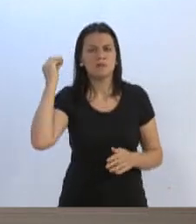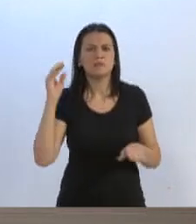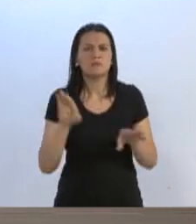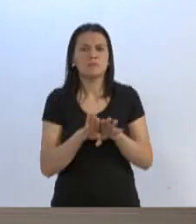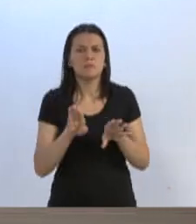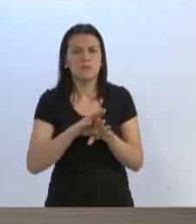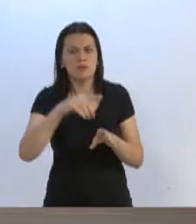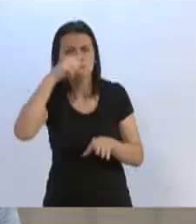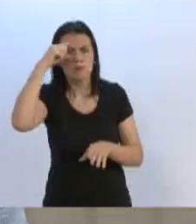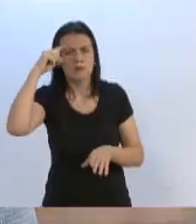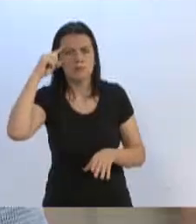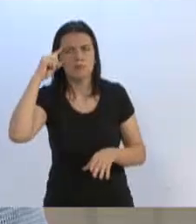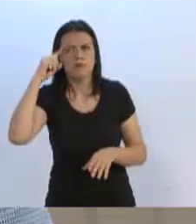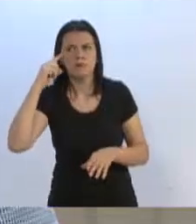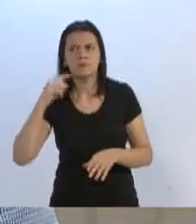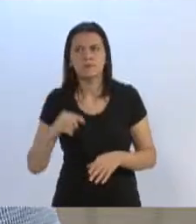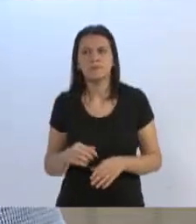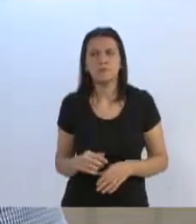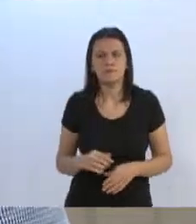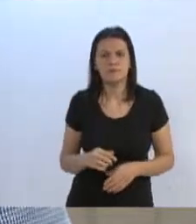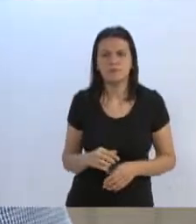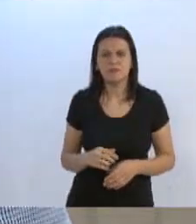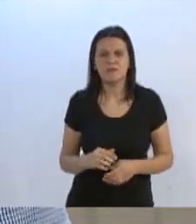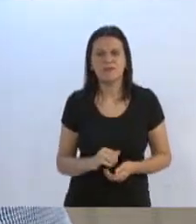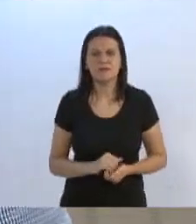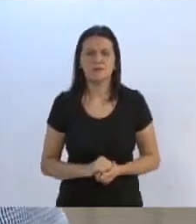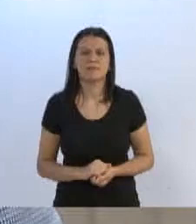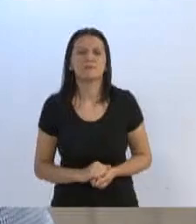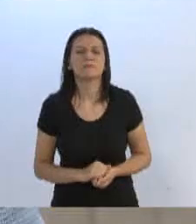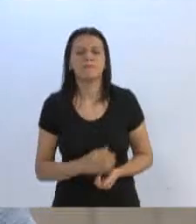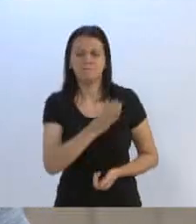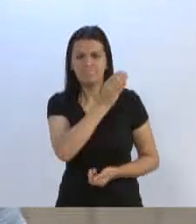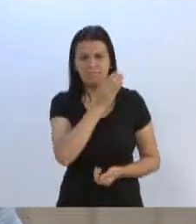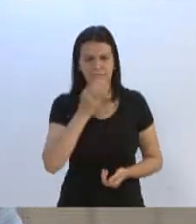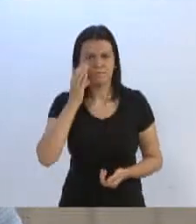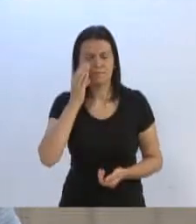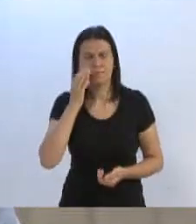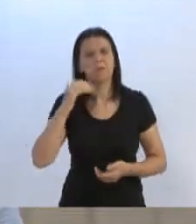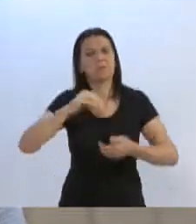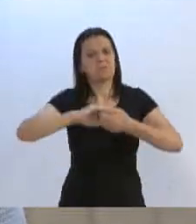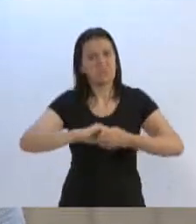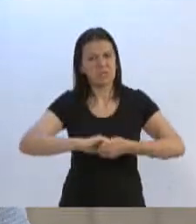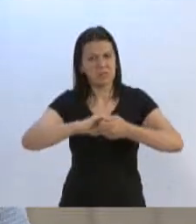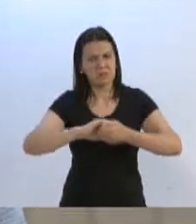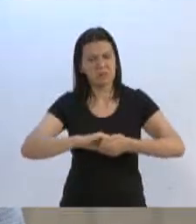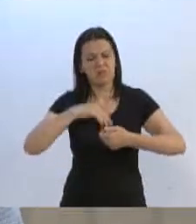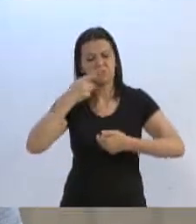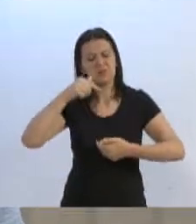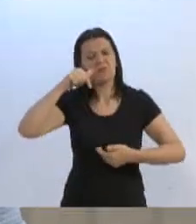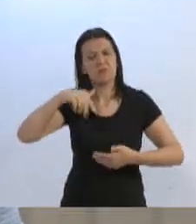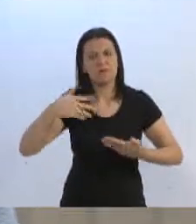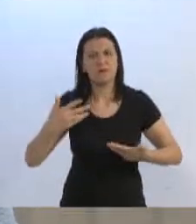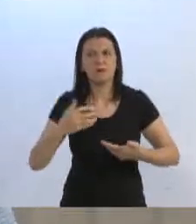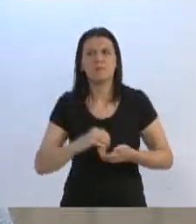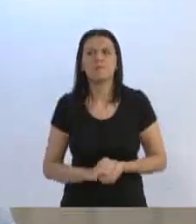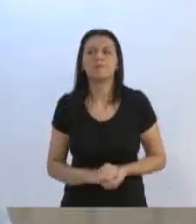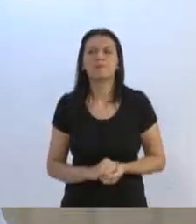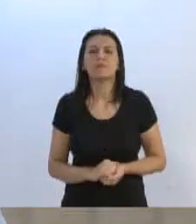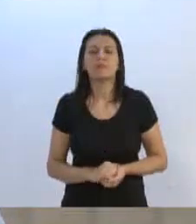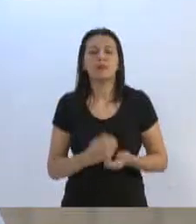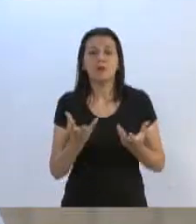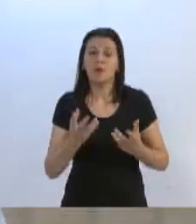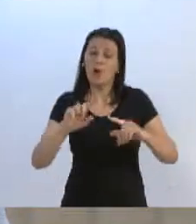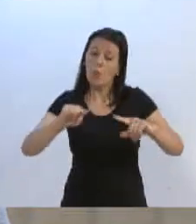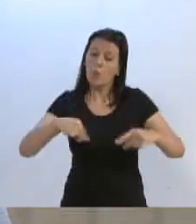Marcos Arrosa. Também. Vereador César Sim, parabéns pelo seu discurso. Quero, ao